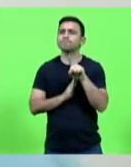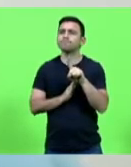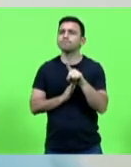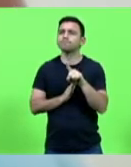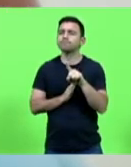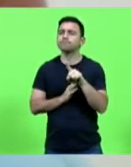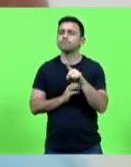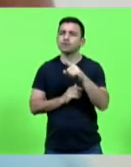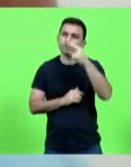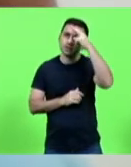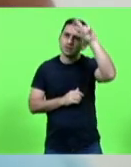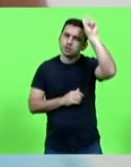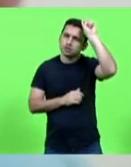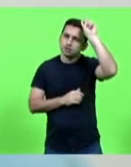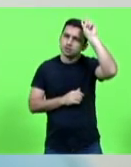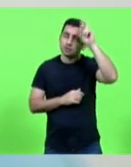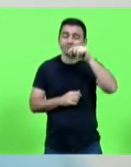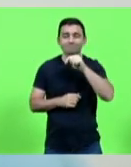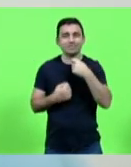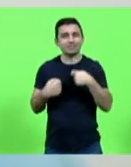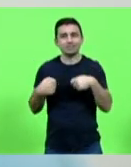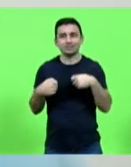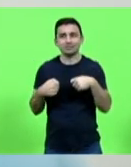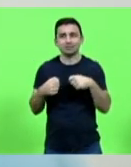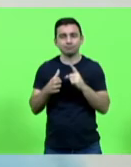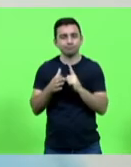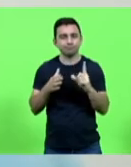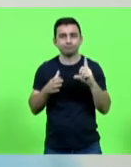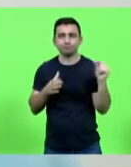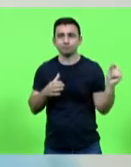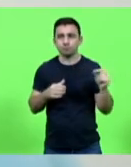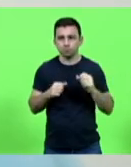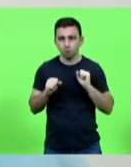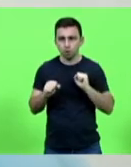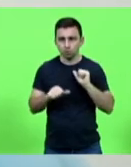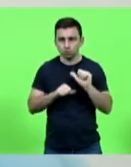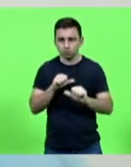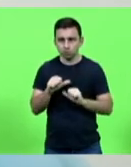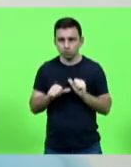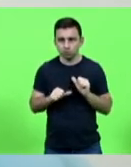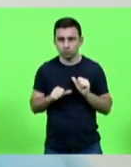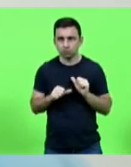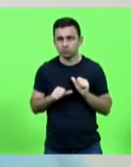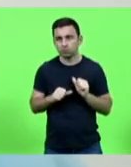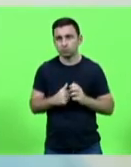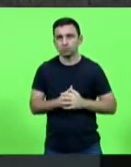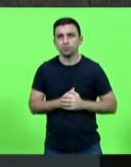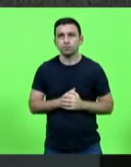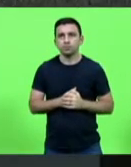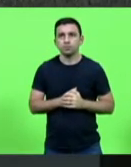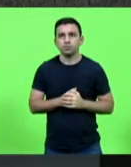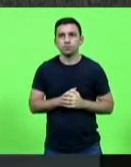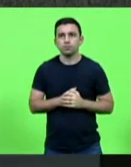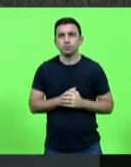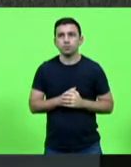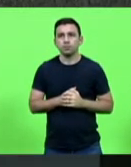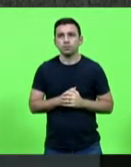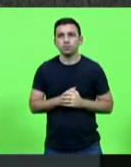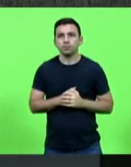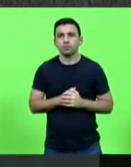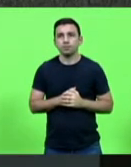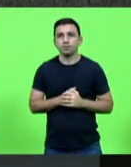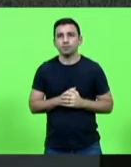Vicente precisa se retirar. Eu posso alternar nesse momento? Depende, hoje é tão, né, presidente?